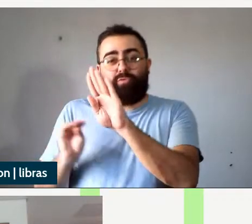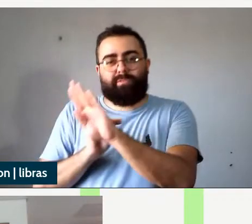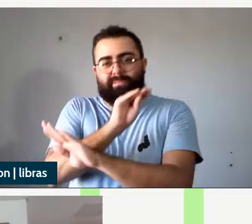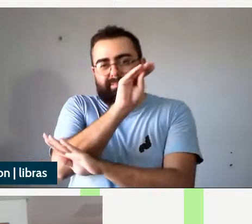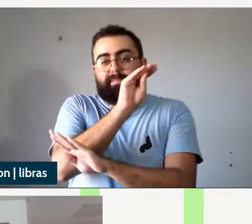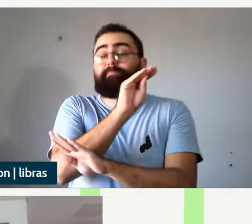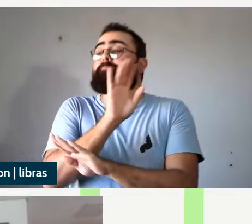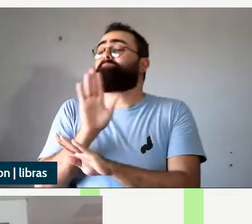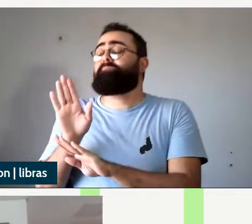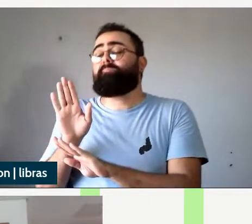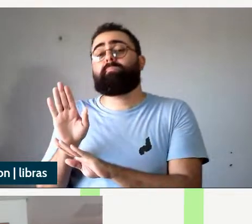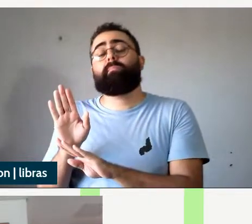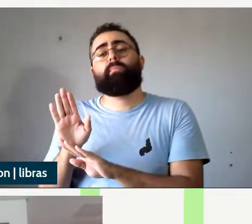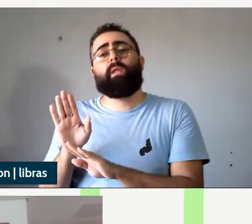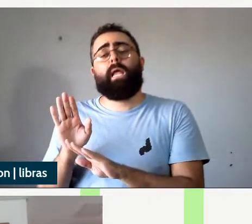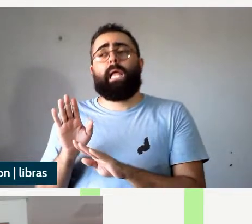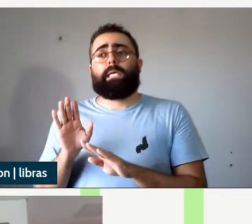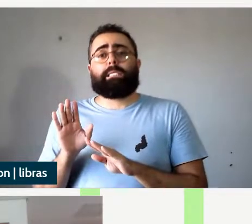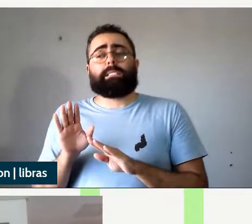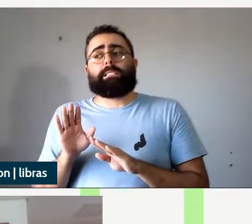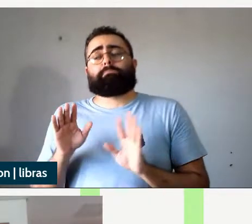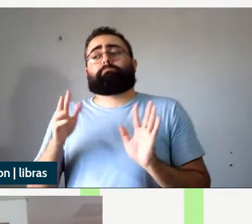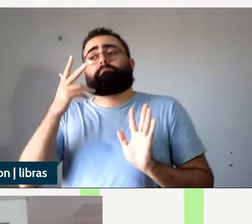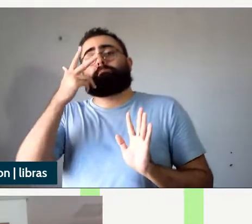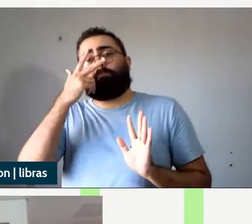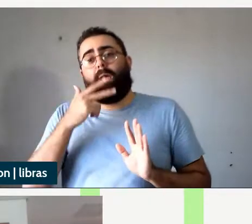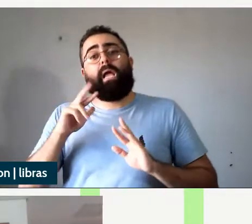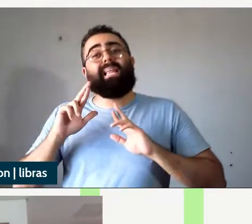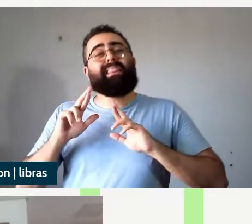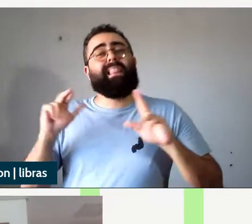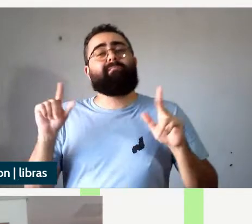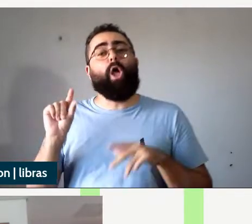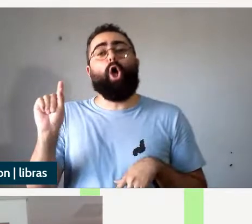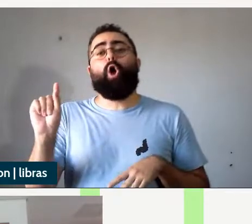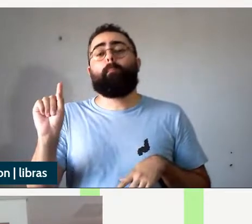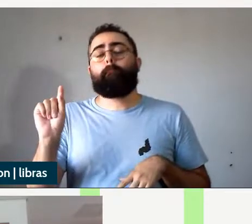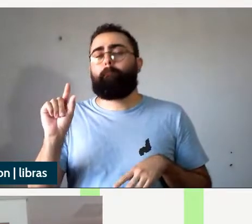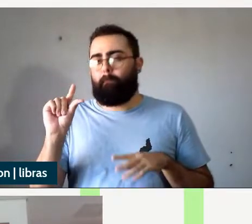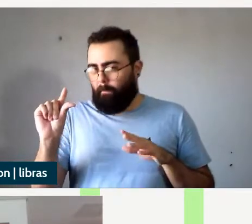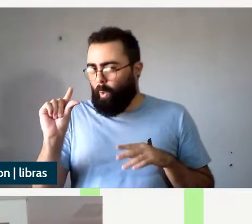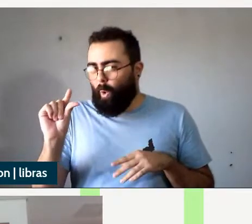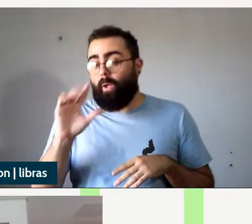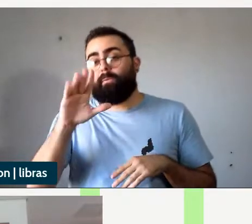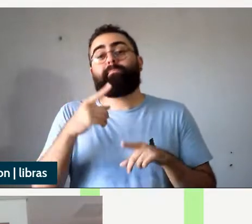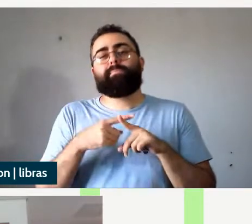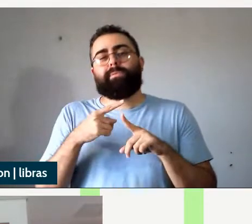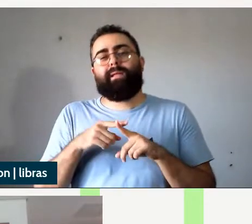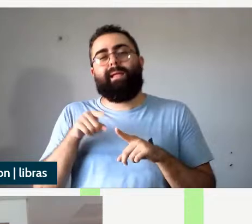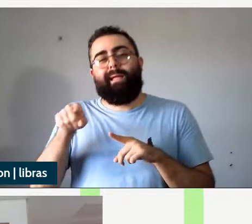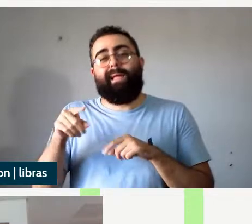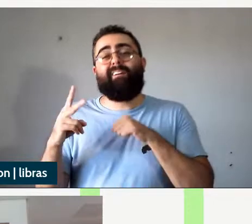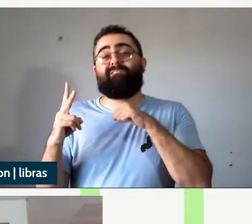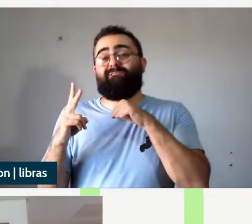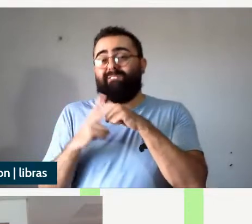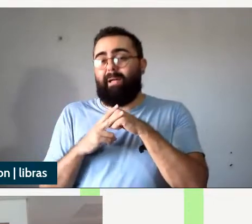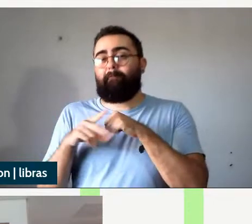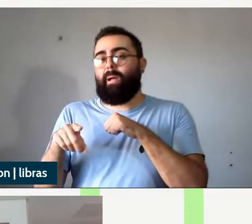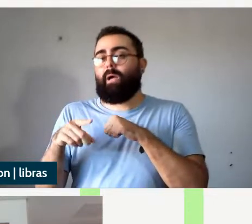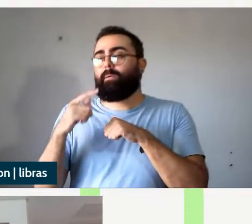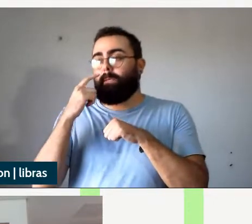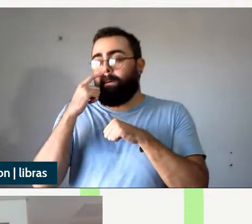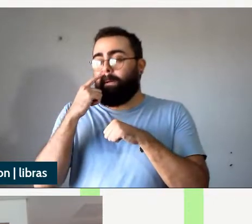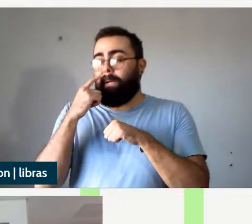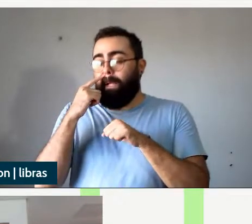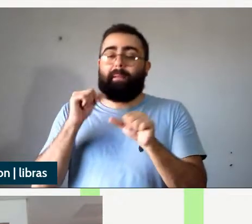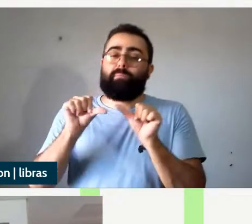ele se difere dos demais no sentido de que é uma alternância verbal prototípica assim enquanto as